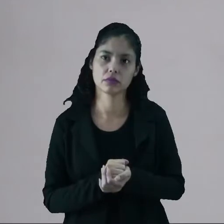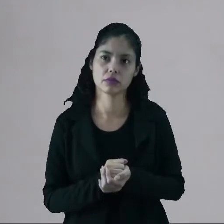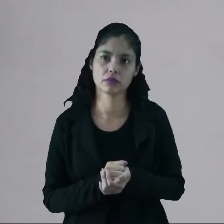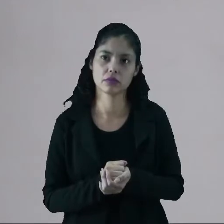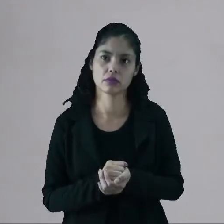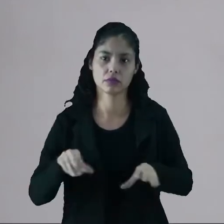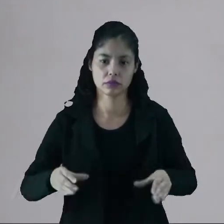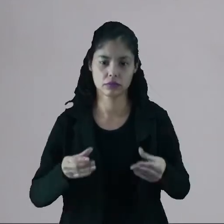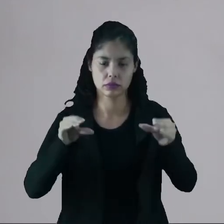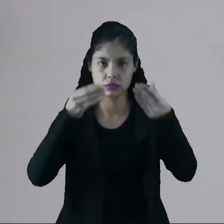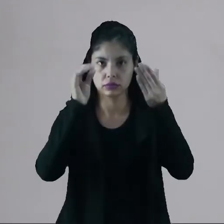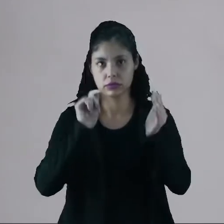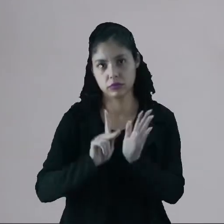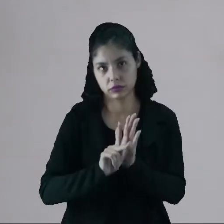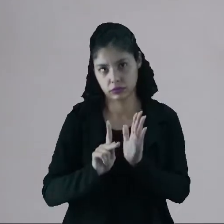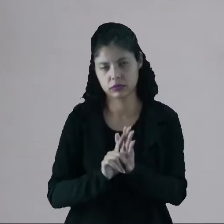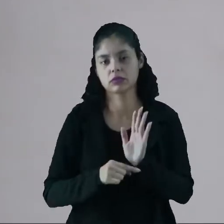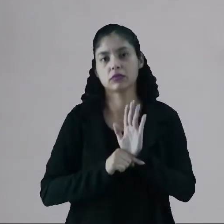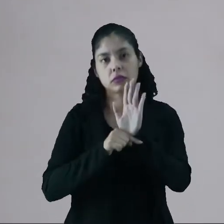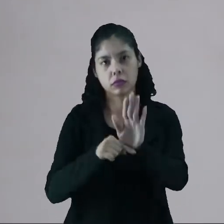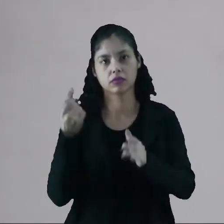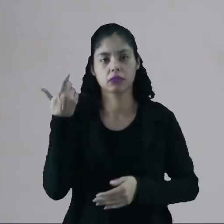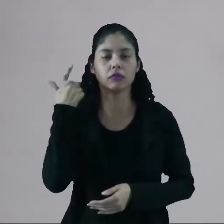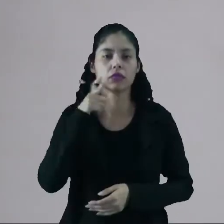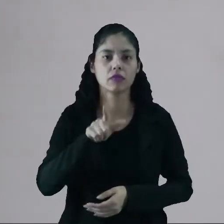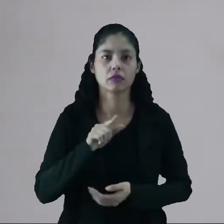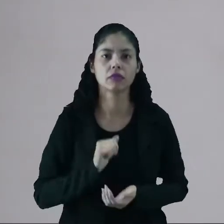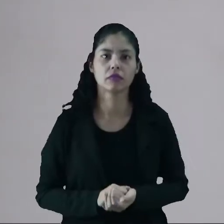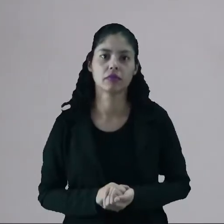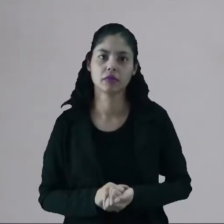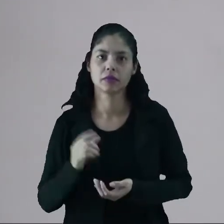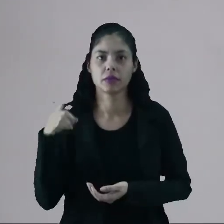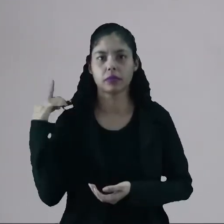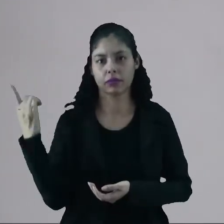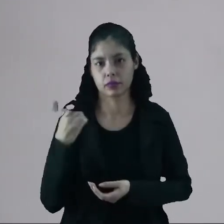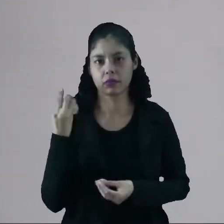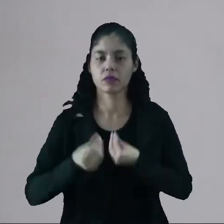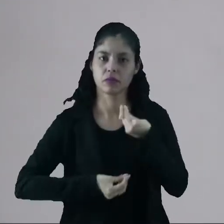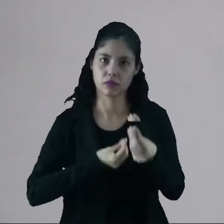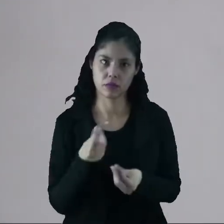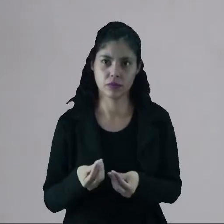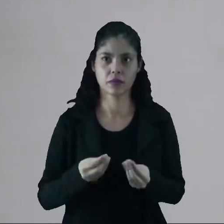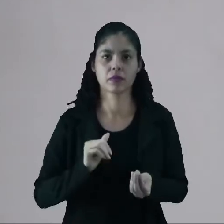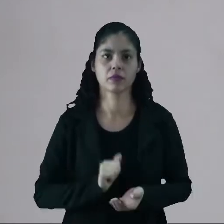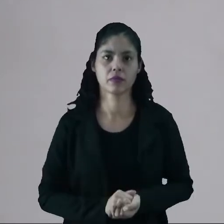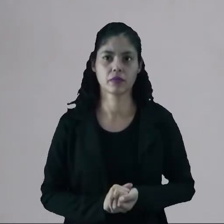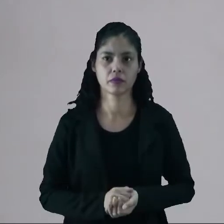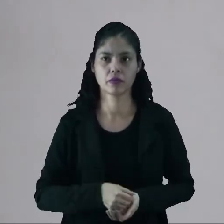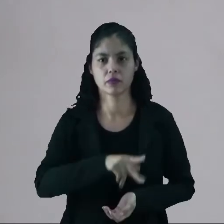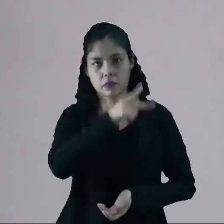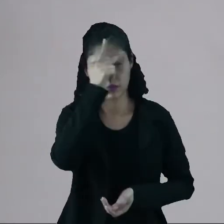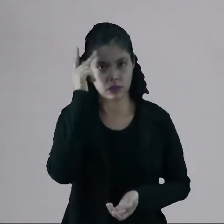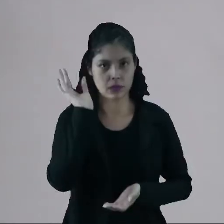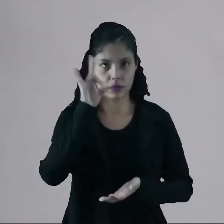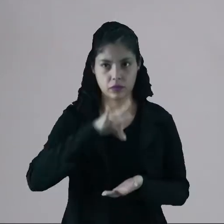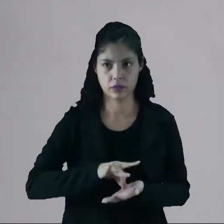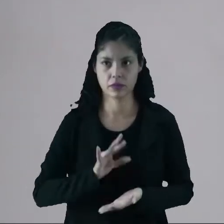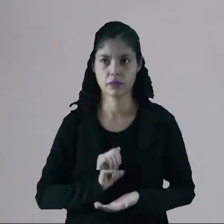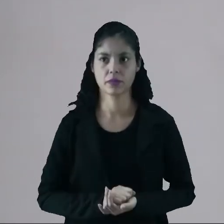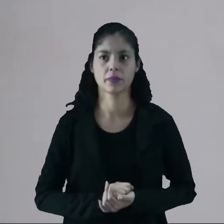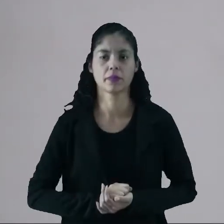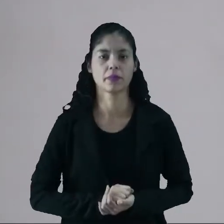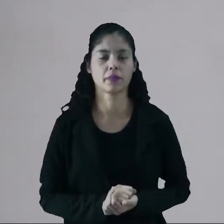da escultura do Renascimento, ele consegue fazer o Davi como se realmente fosse uma pessoa real.